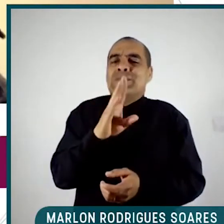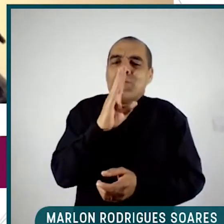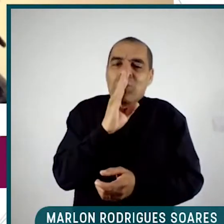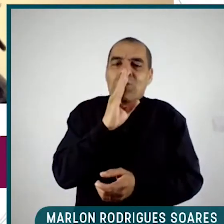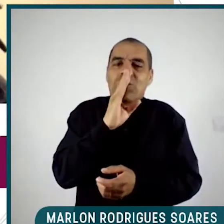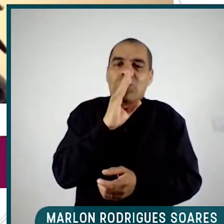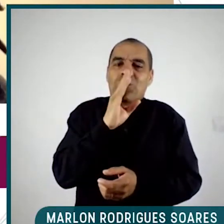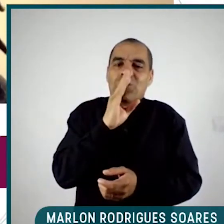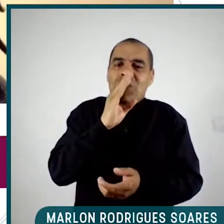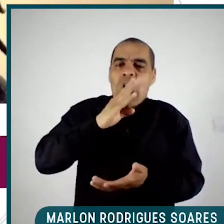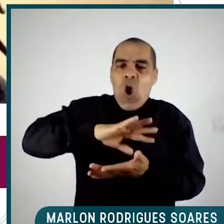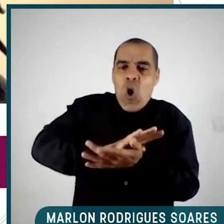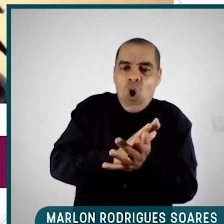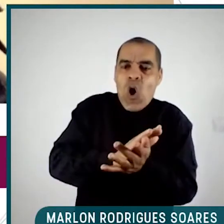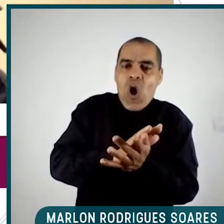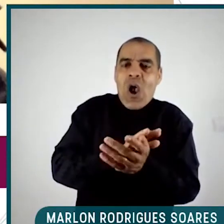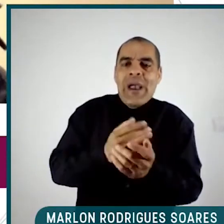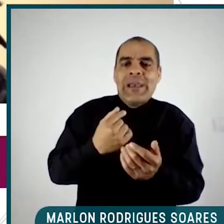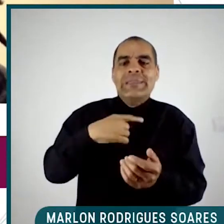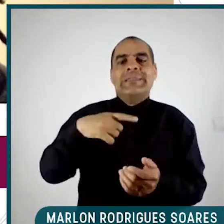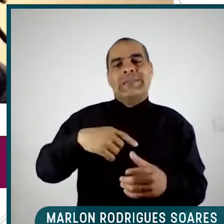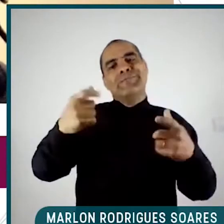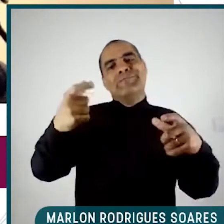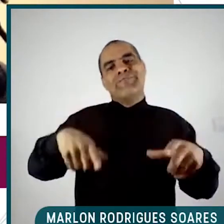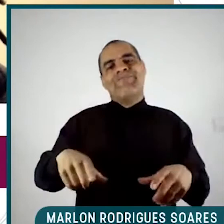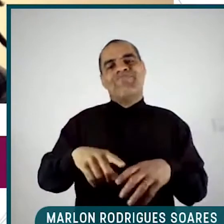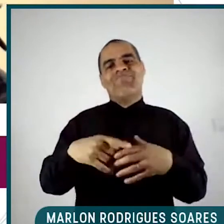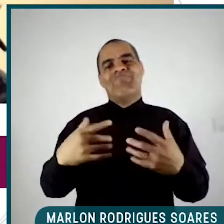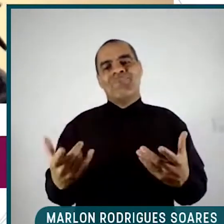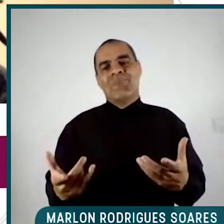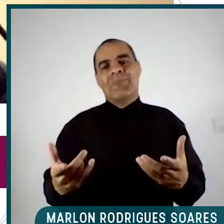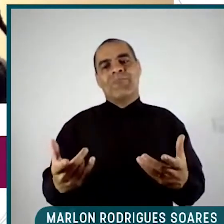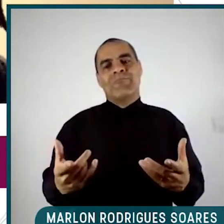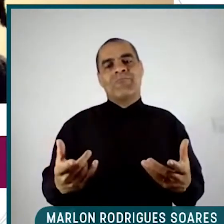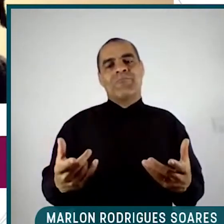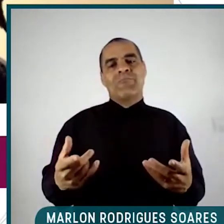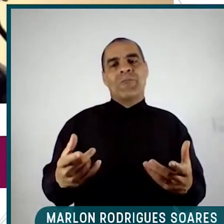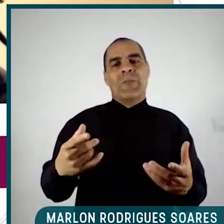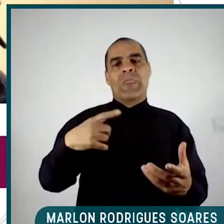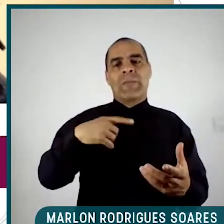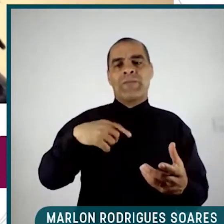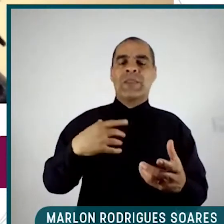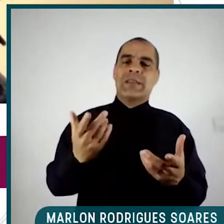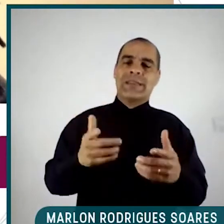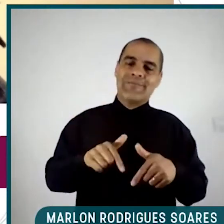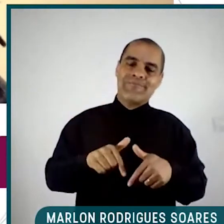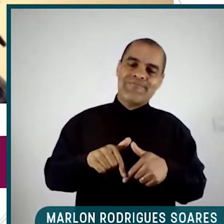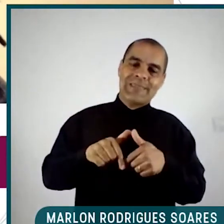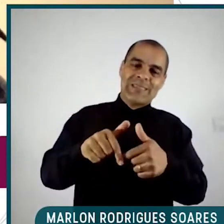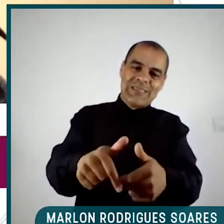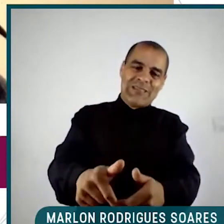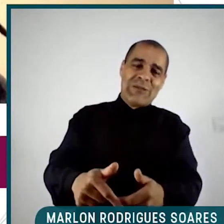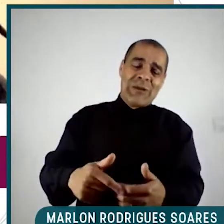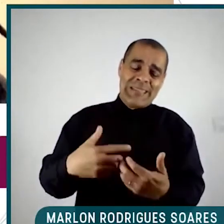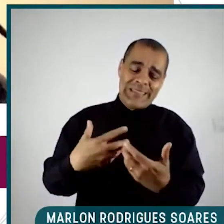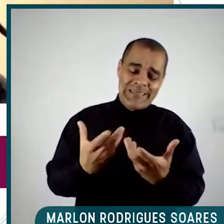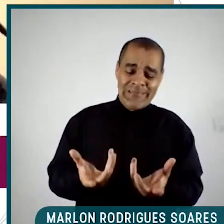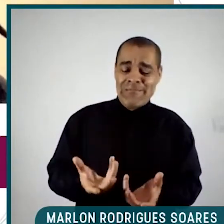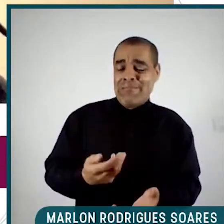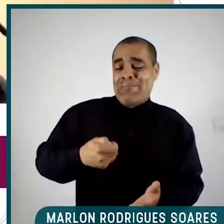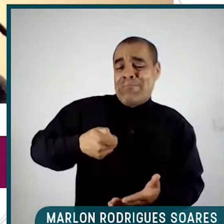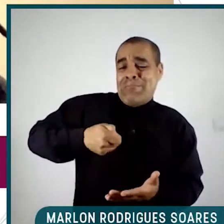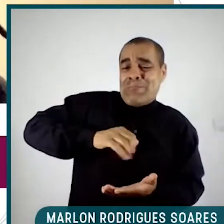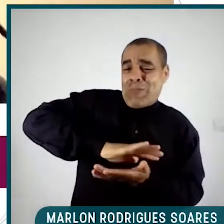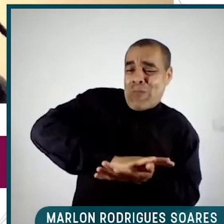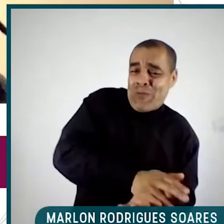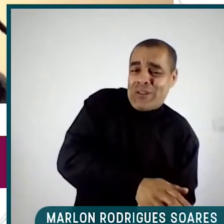tem esse lugar e a gente sabe que tem ações opressoras que paralisam e tem ações opressoras